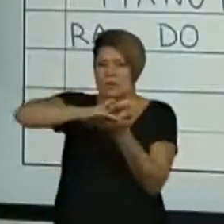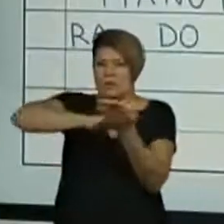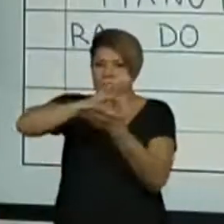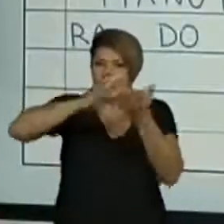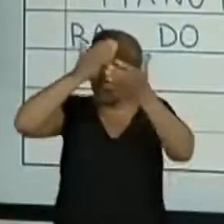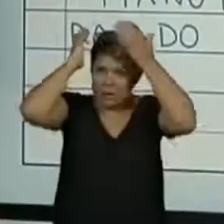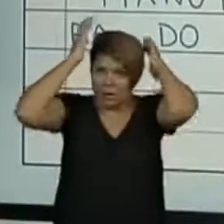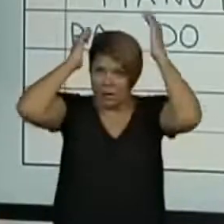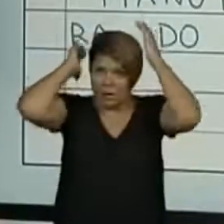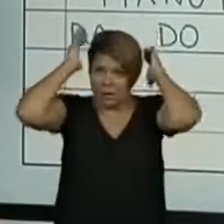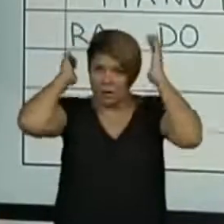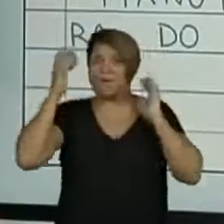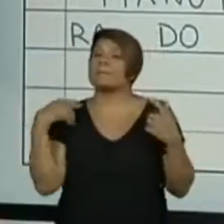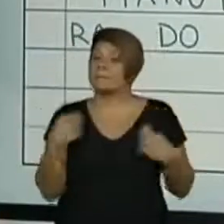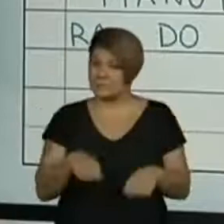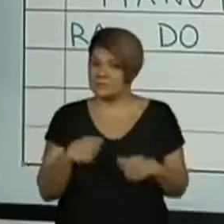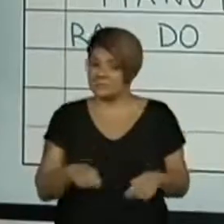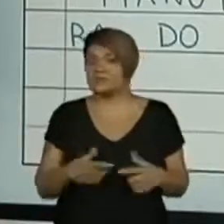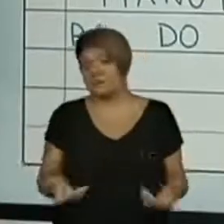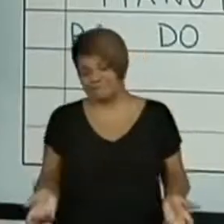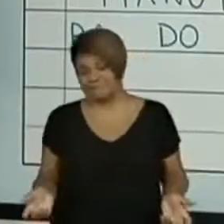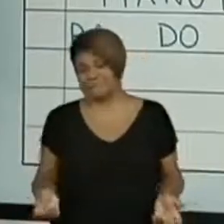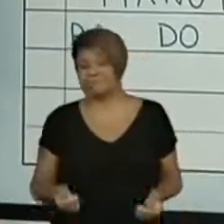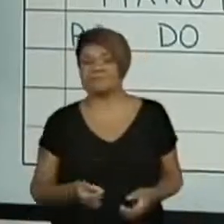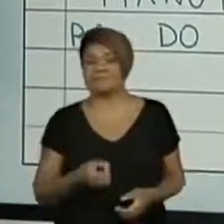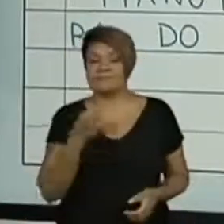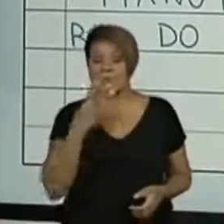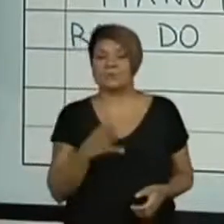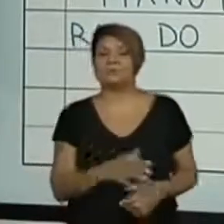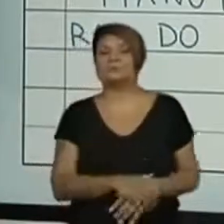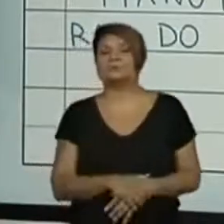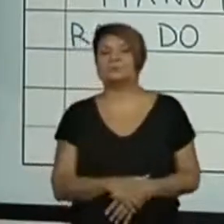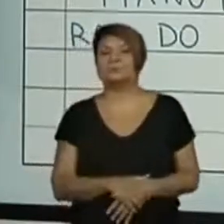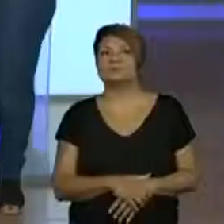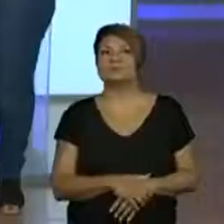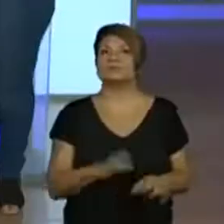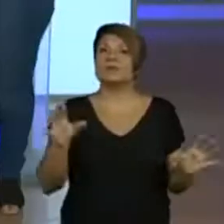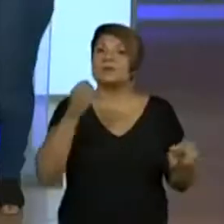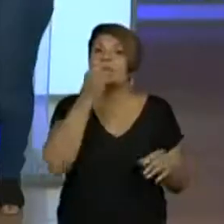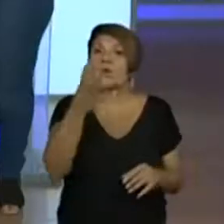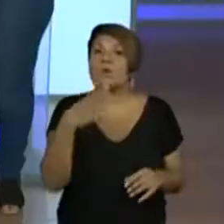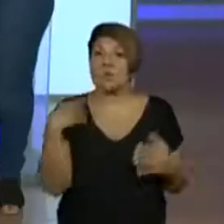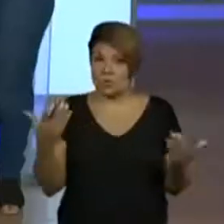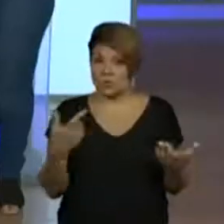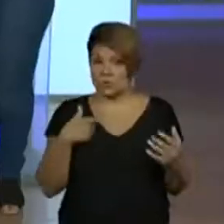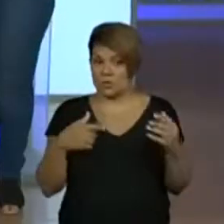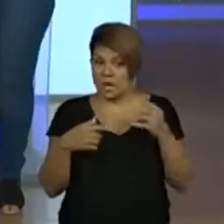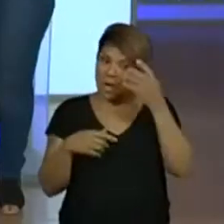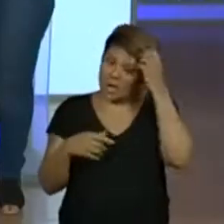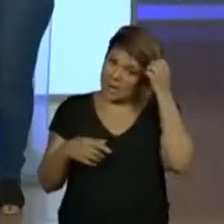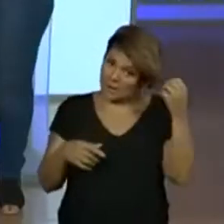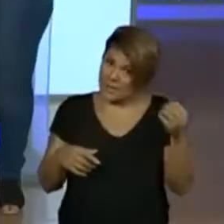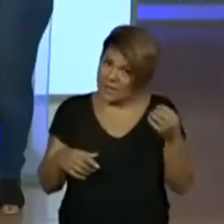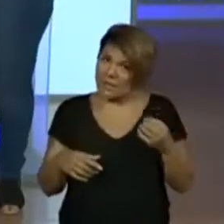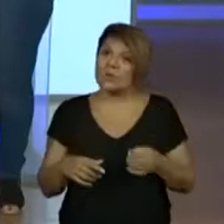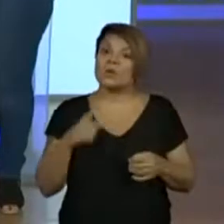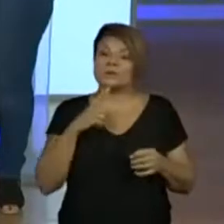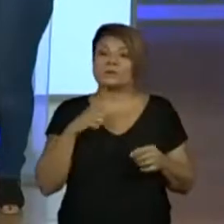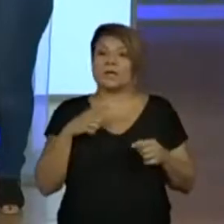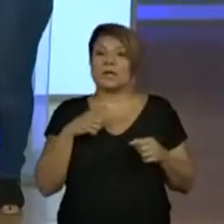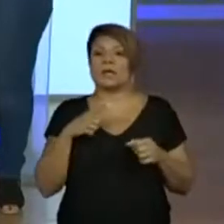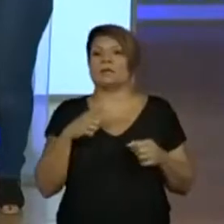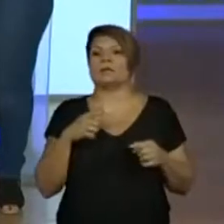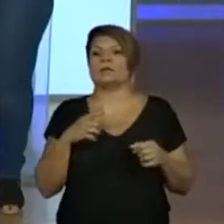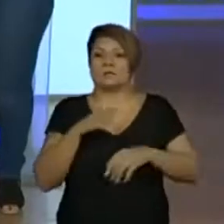importância dos cabelos aí na nossa proteção. Certo, professora Viviane? E é bom para eles verem que a gente, quando a gente está falando de cabelo, a gente, né, se estende as outras